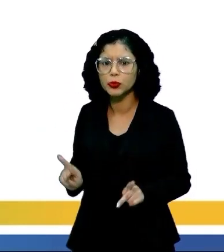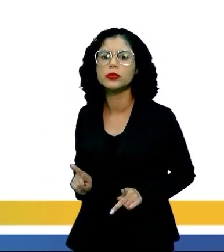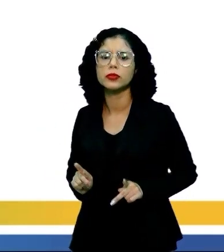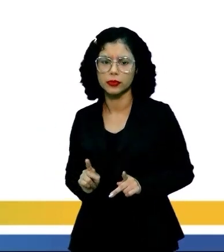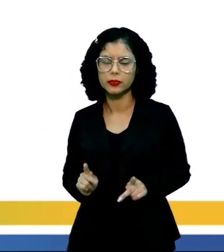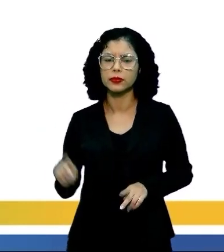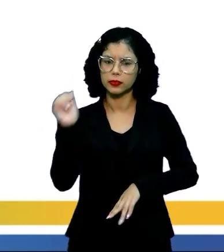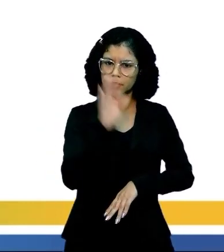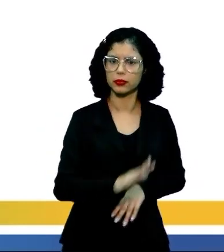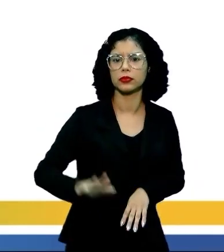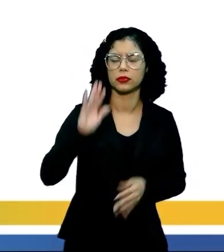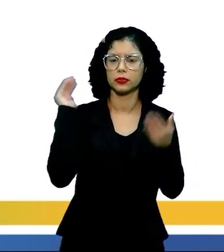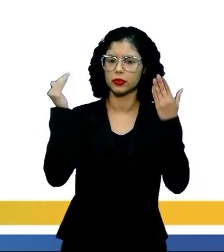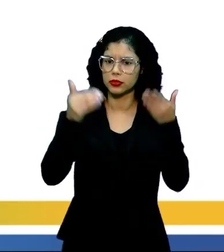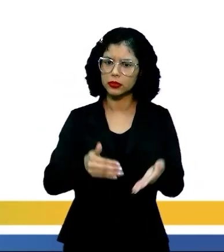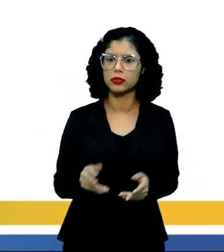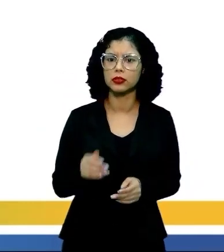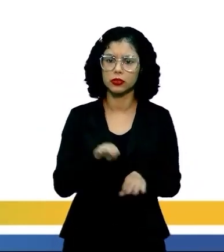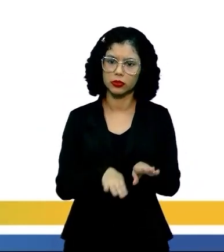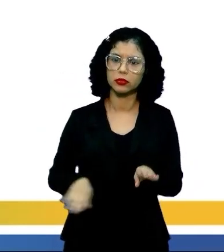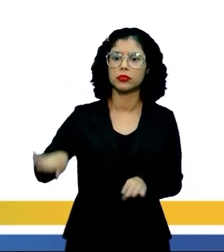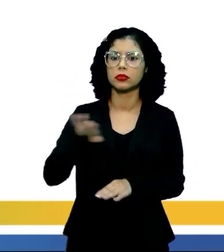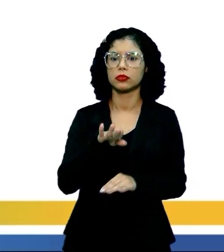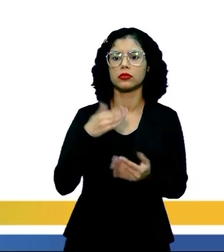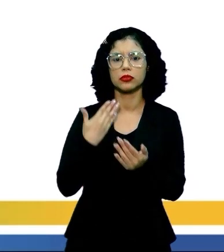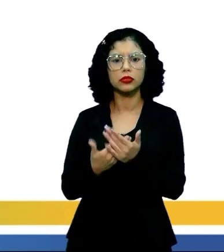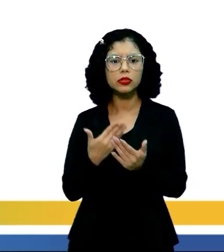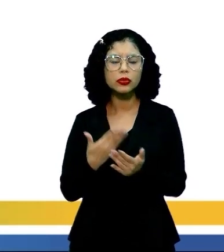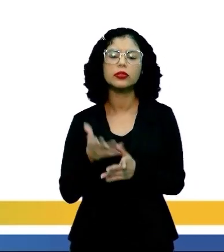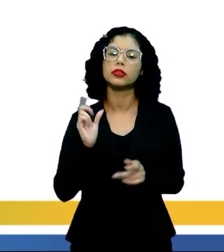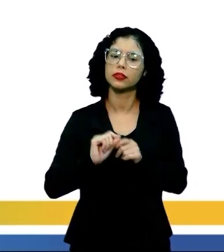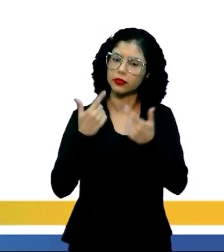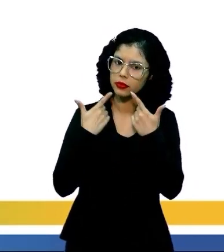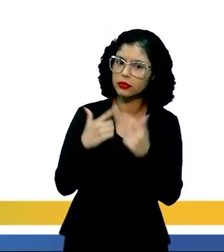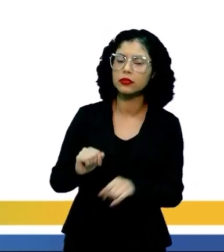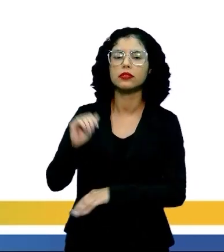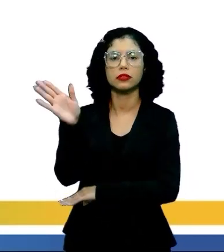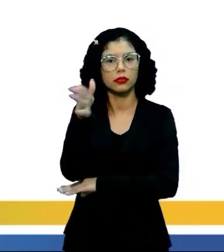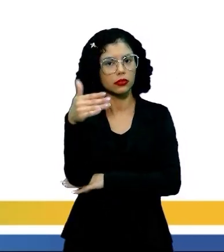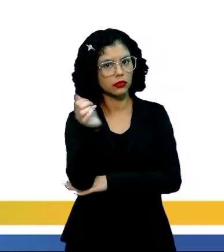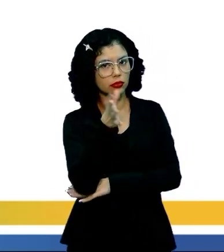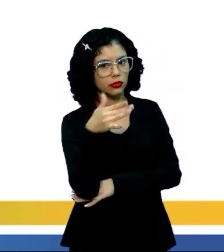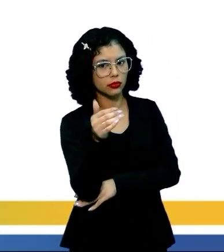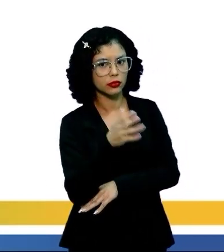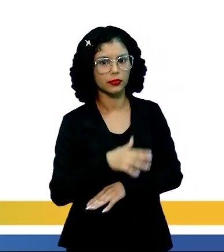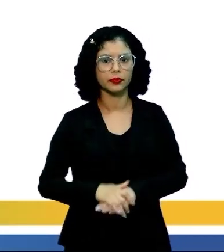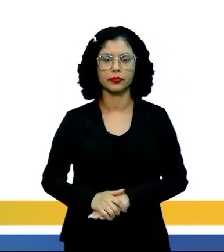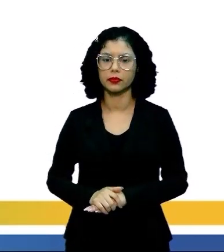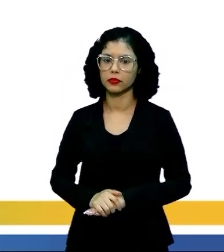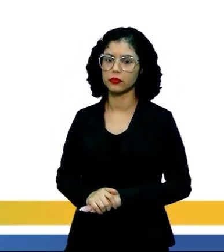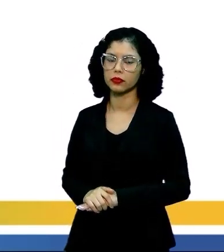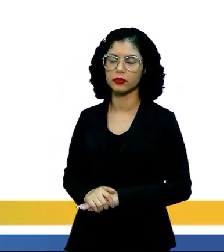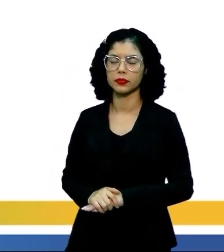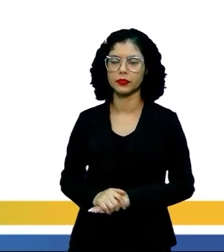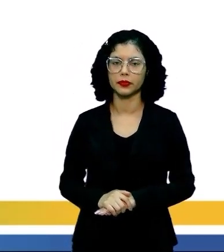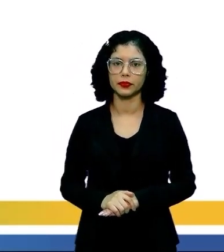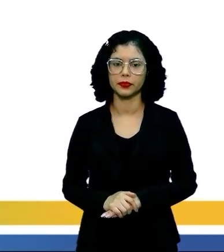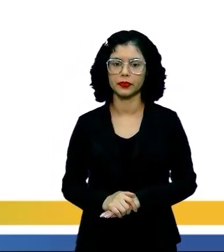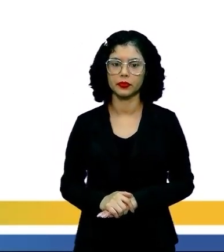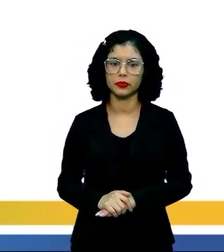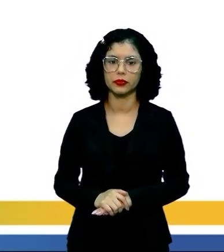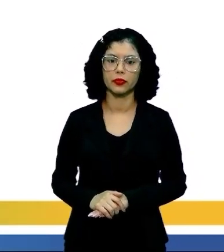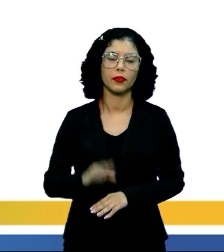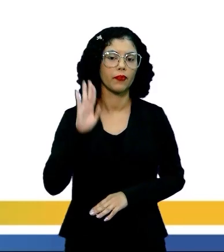nacionalista, determinada, sobretudo pelos estudos que faz da língua pátria, o tupi-guarani.